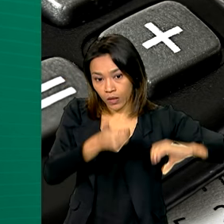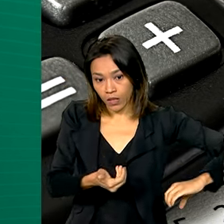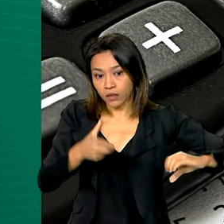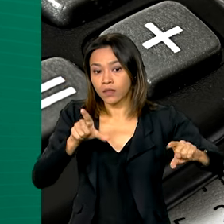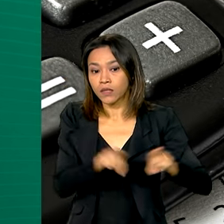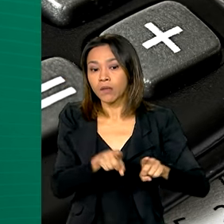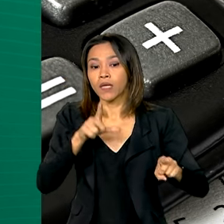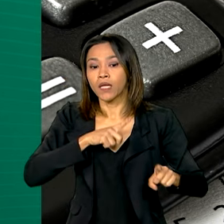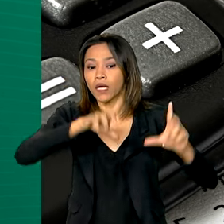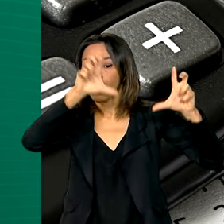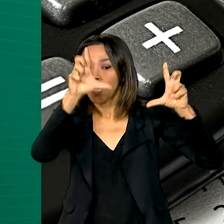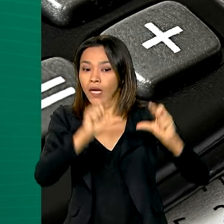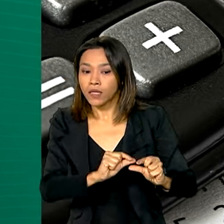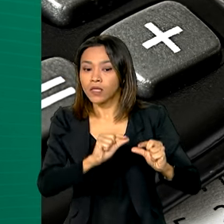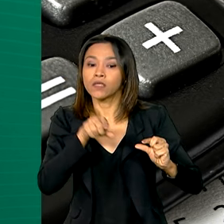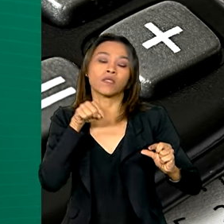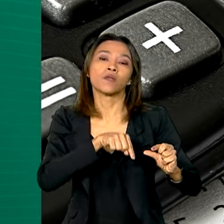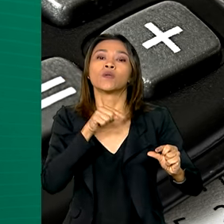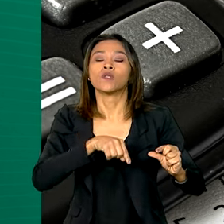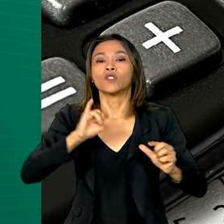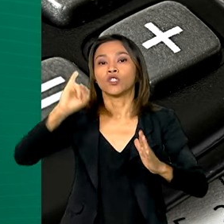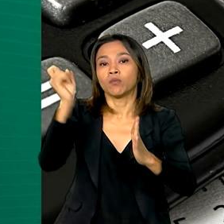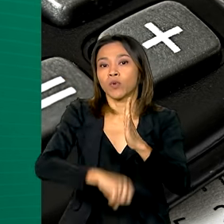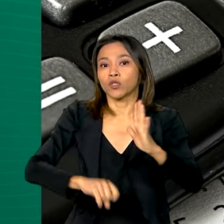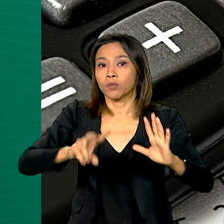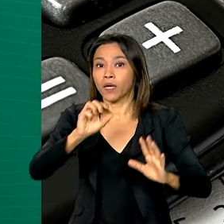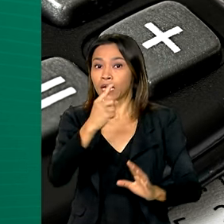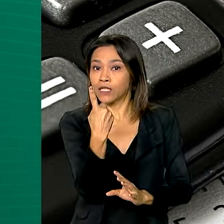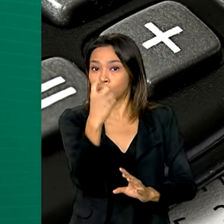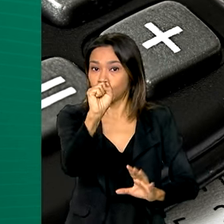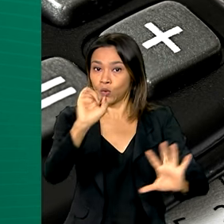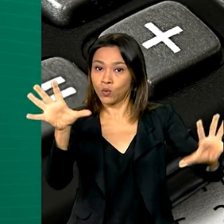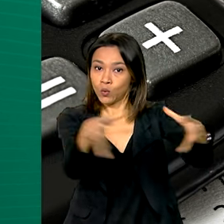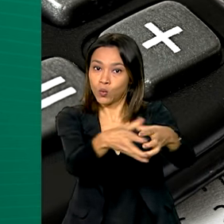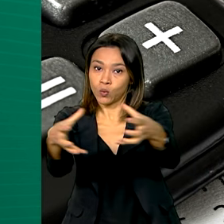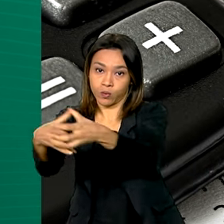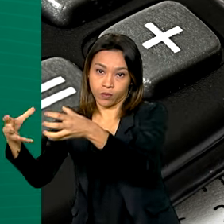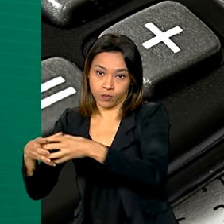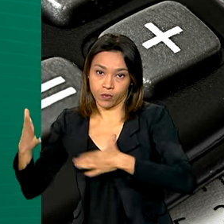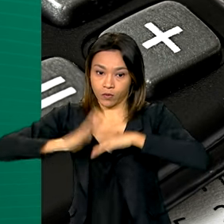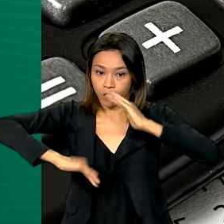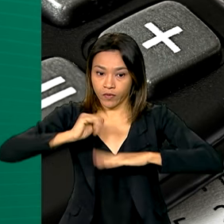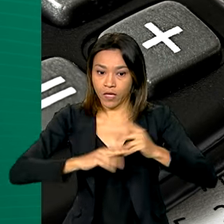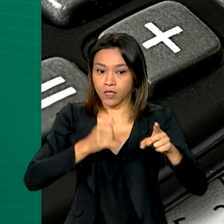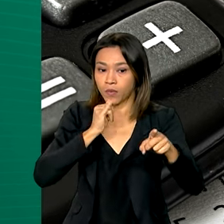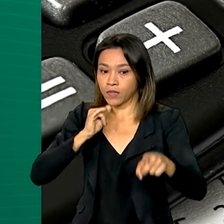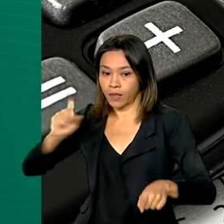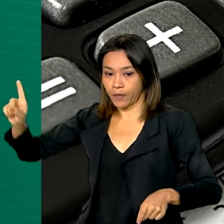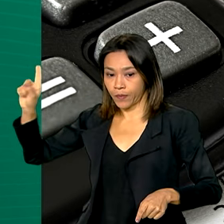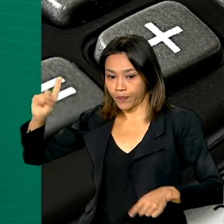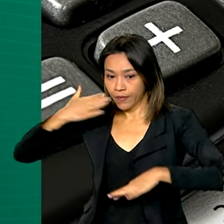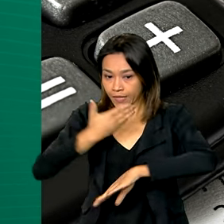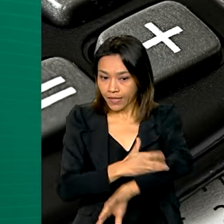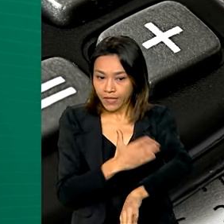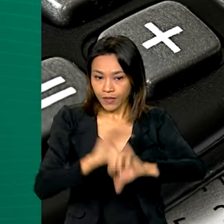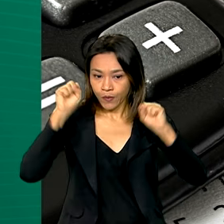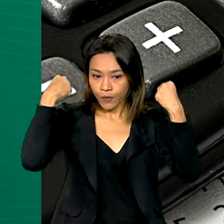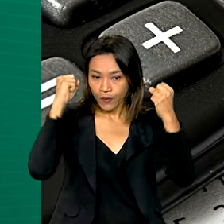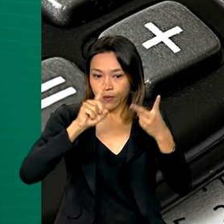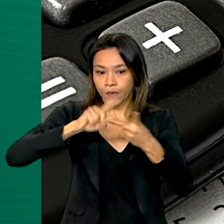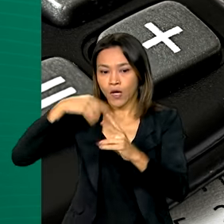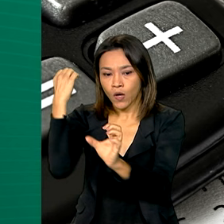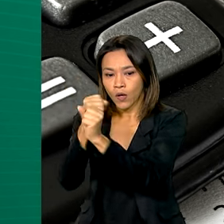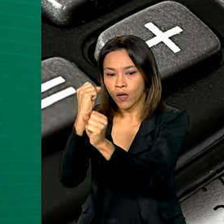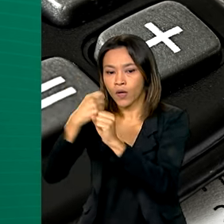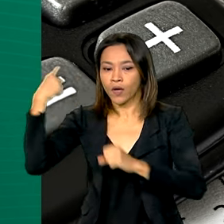a redução da alíquota de imposto para 18 categorias de profissionais liberais, como personal trainer, contabilistas,